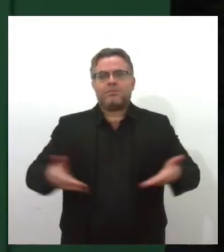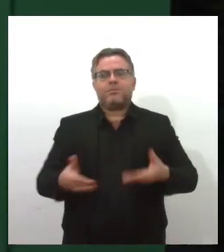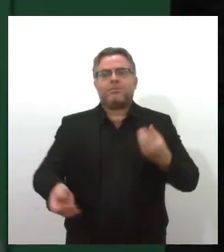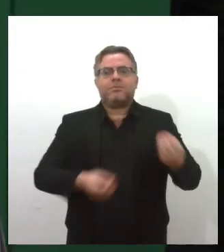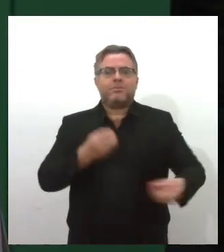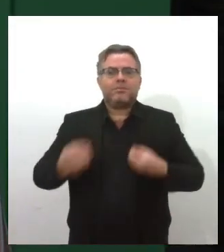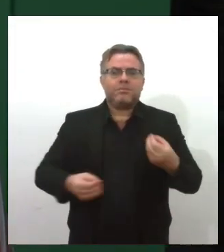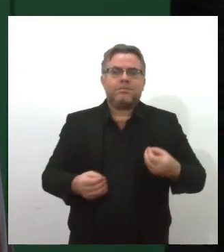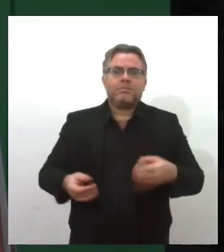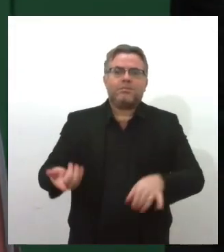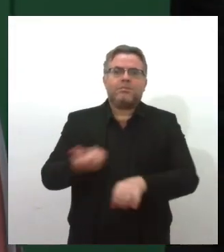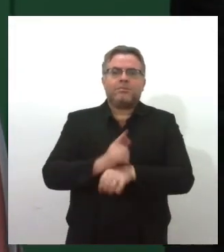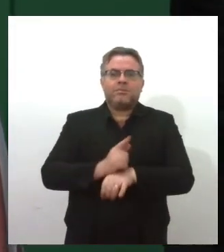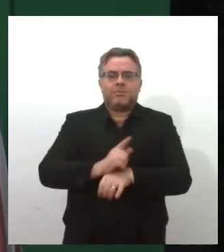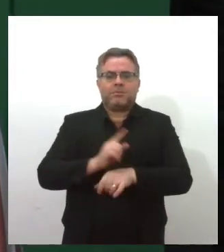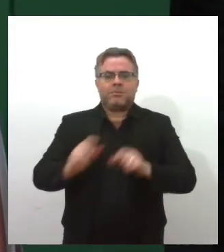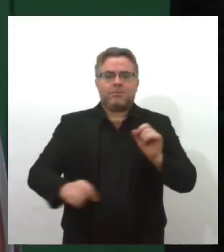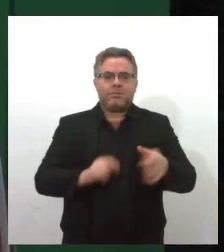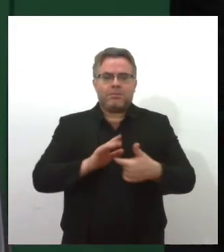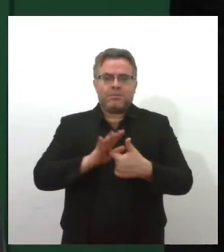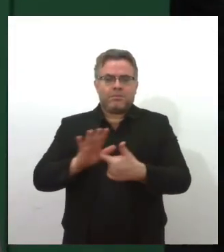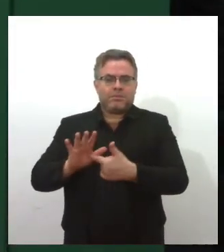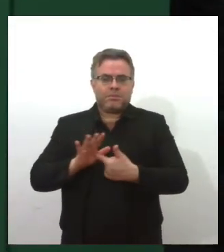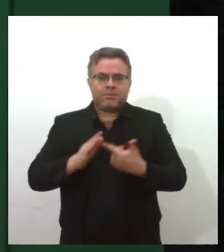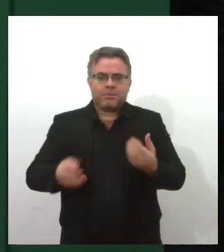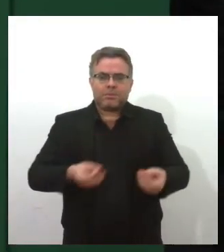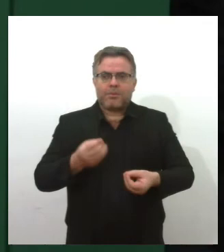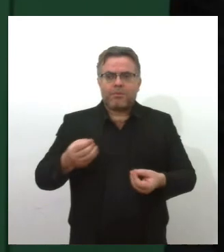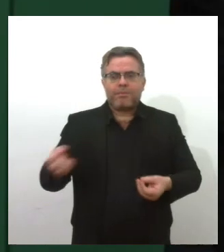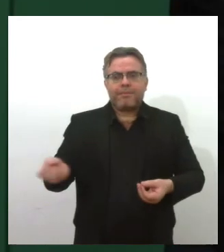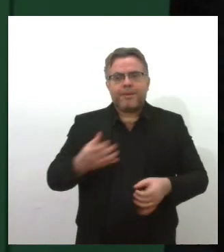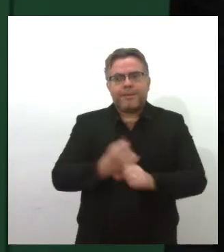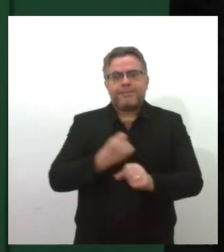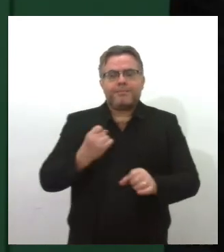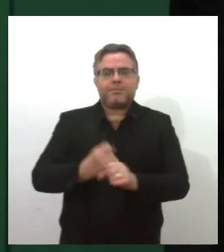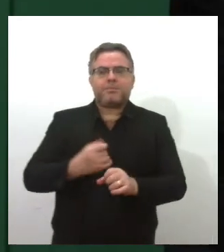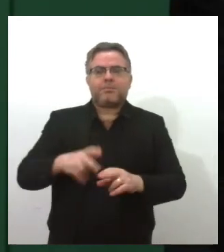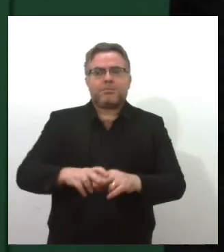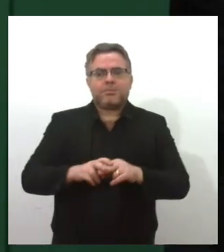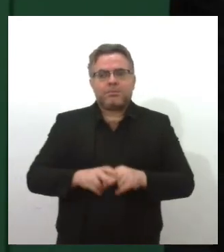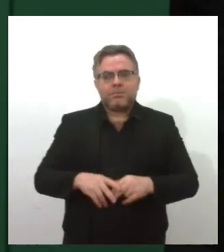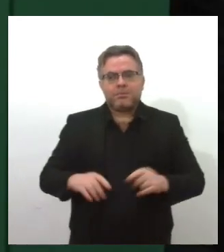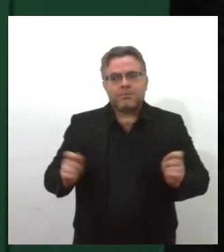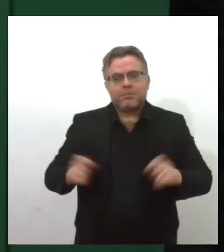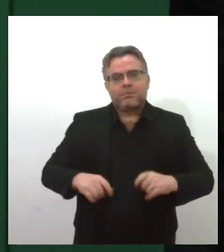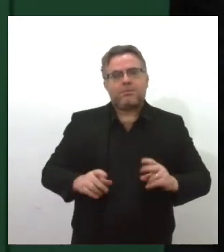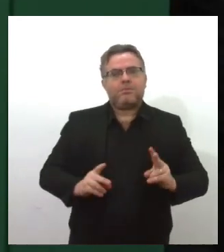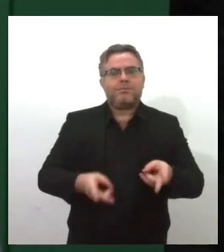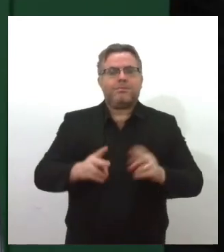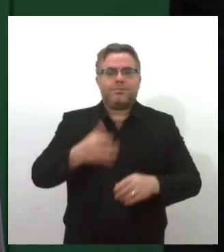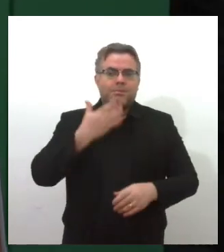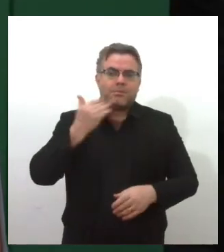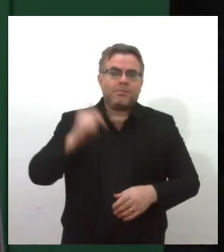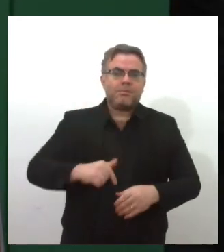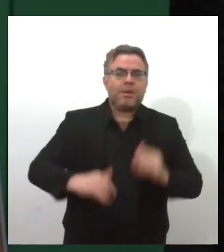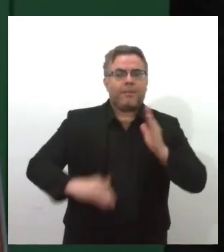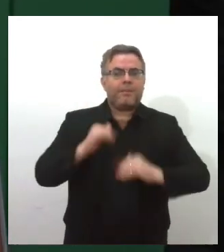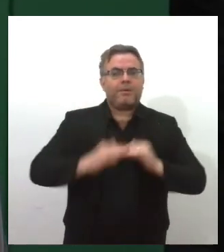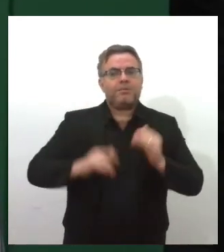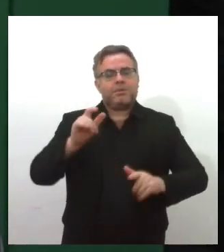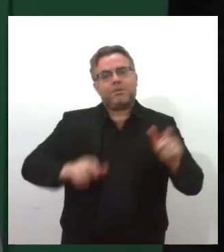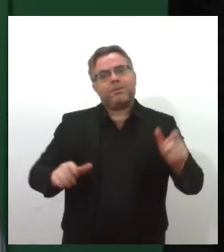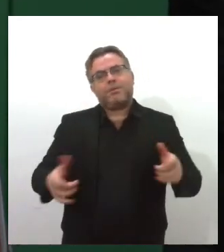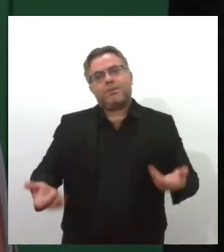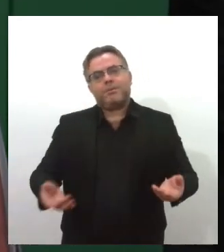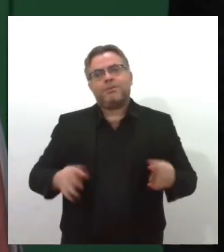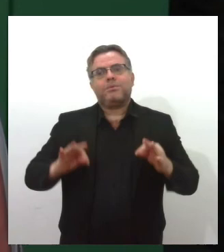a gestão traz essa reforma e condições melhores para nossos profissionais, nossos alunos,